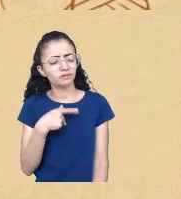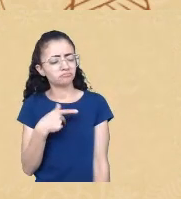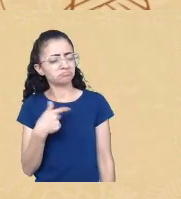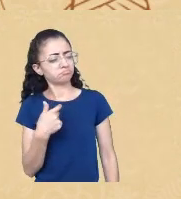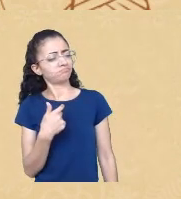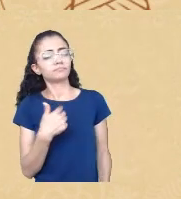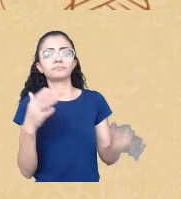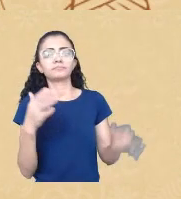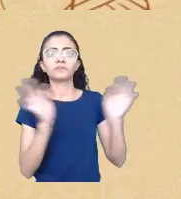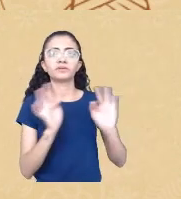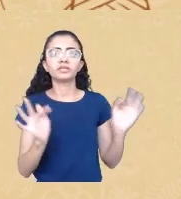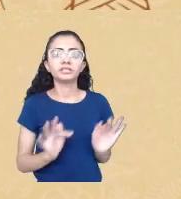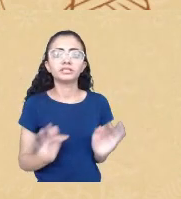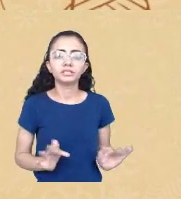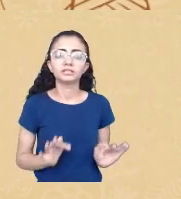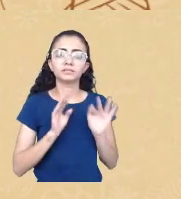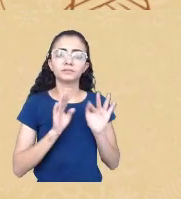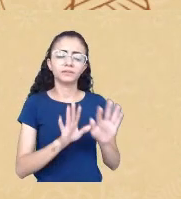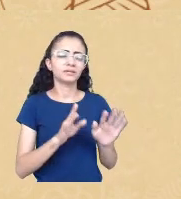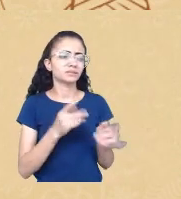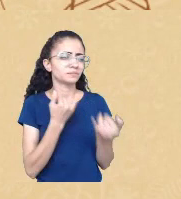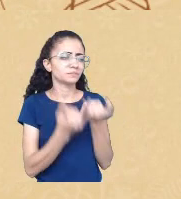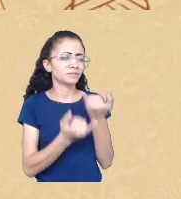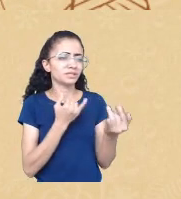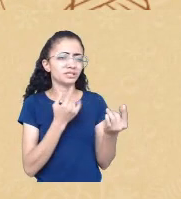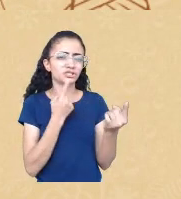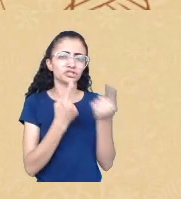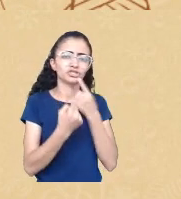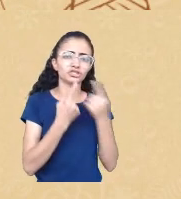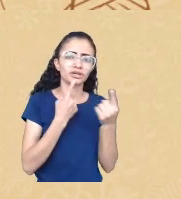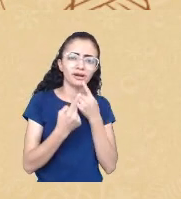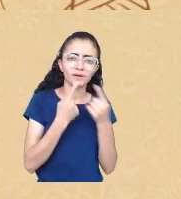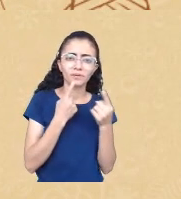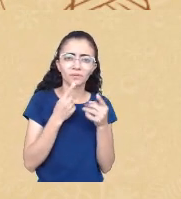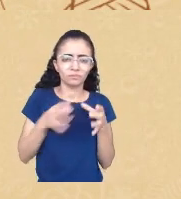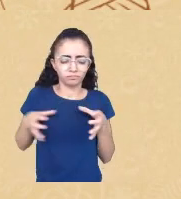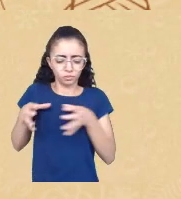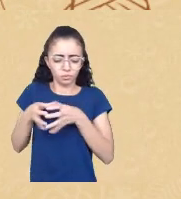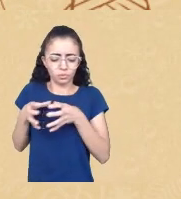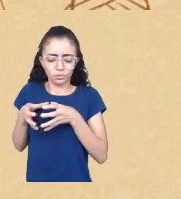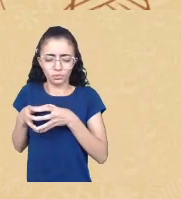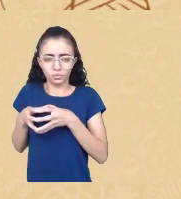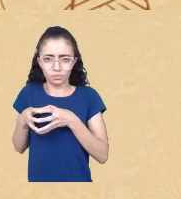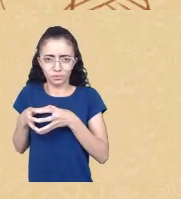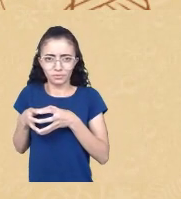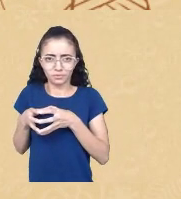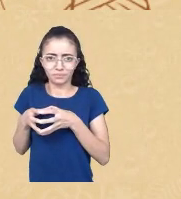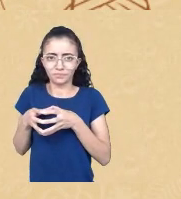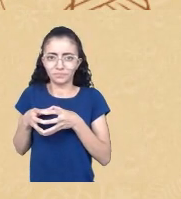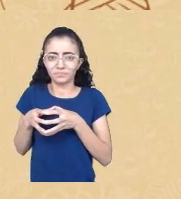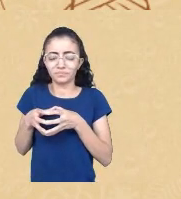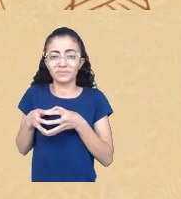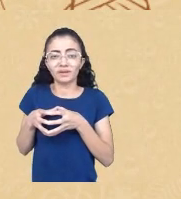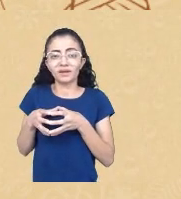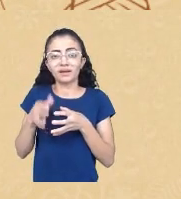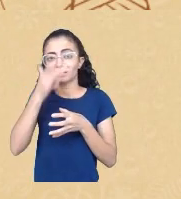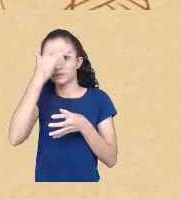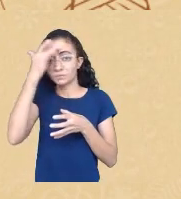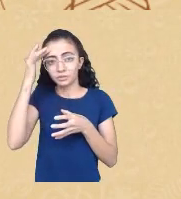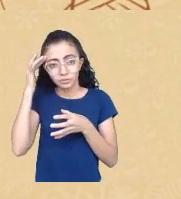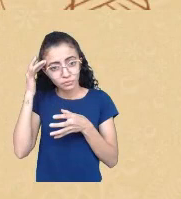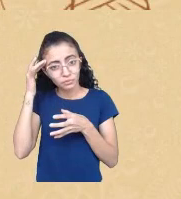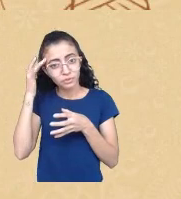me parece que é um diálogo dos nossos aqueles que estão na situação de exclusão é que vão acessando